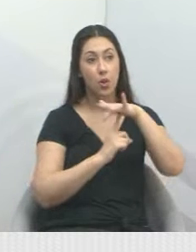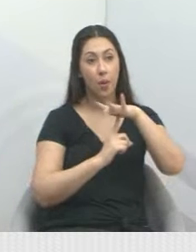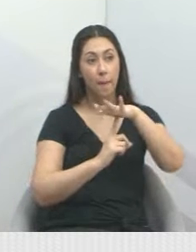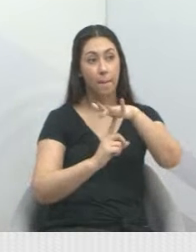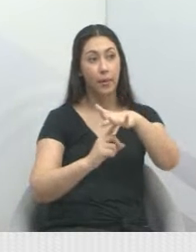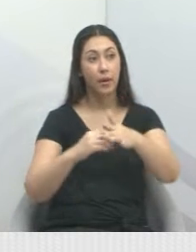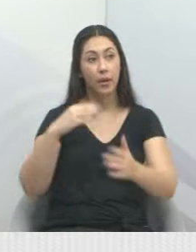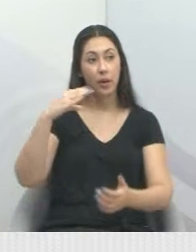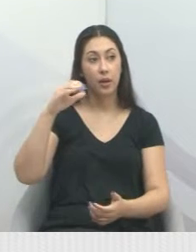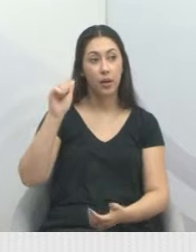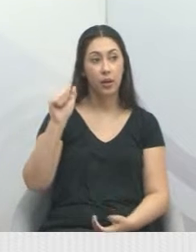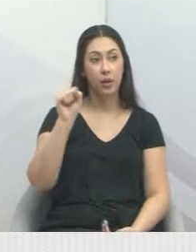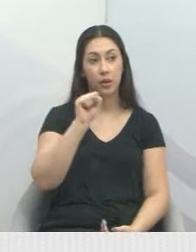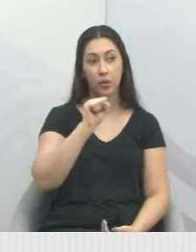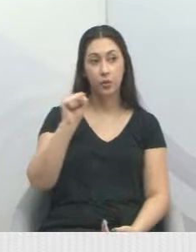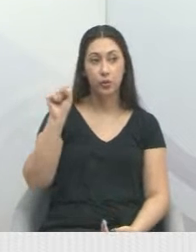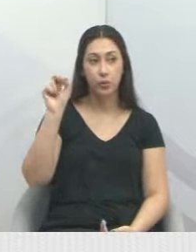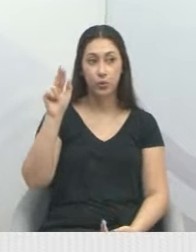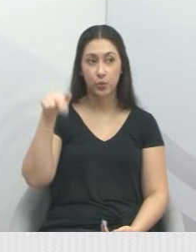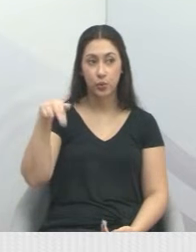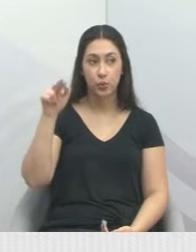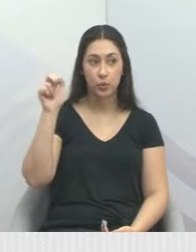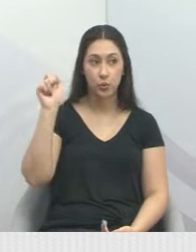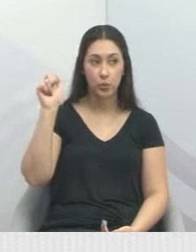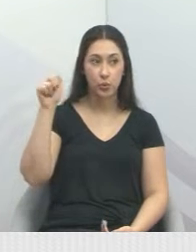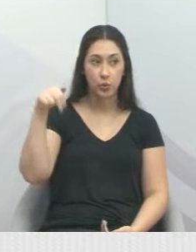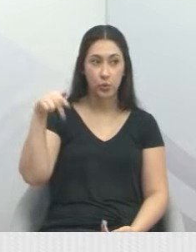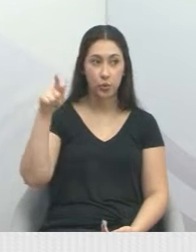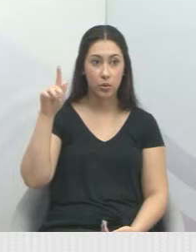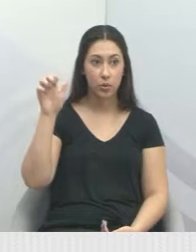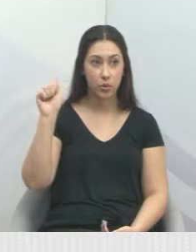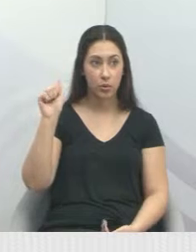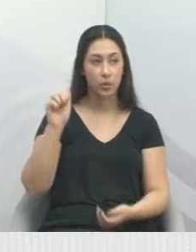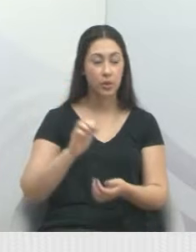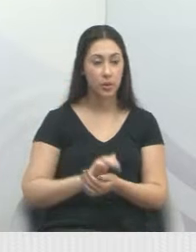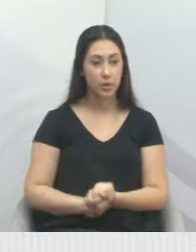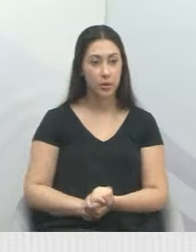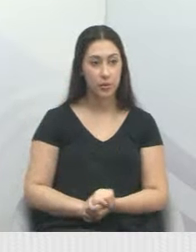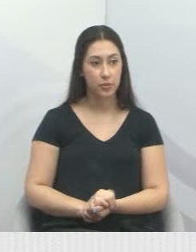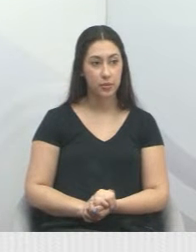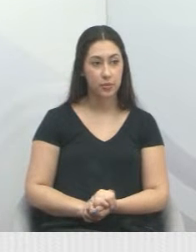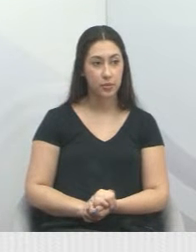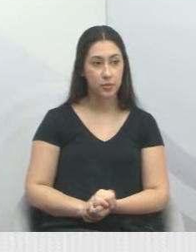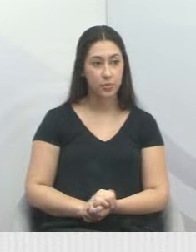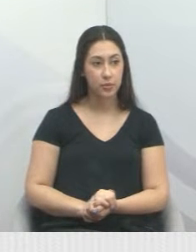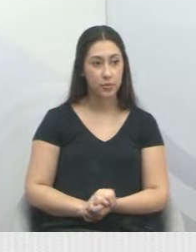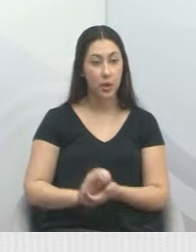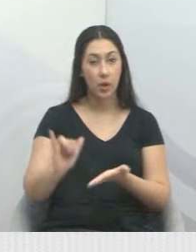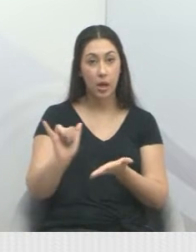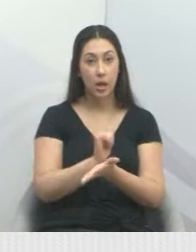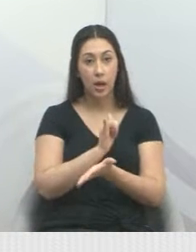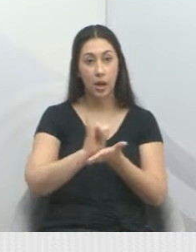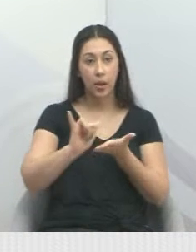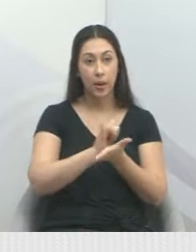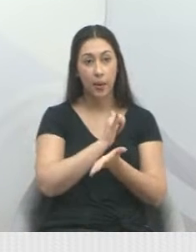Linear do Caciurunga, no Campo Grande.